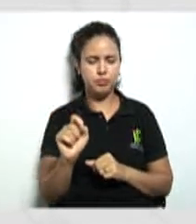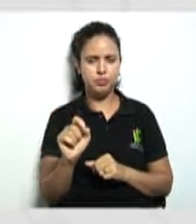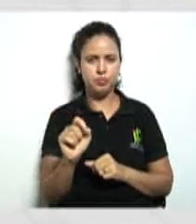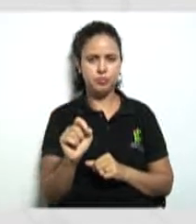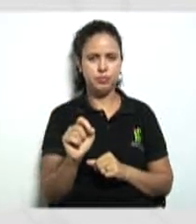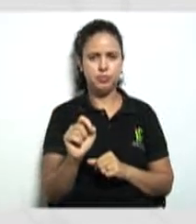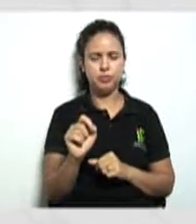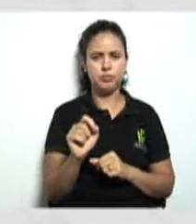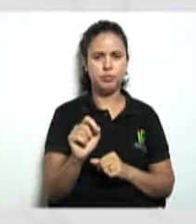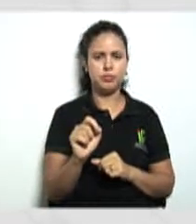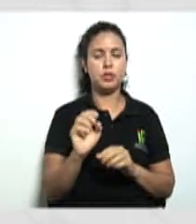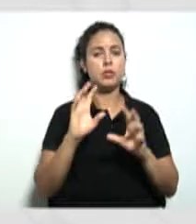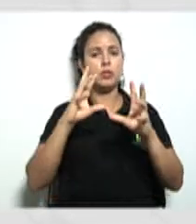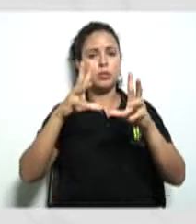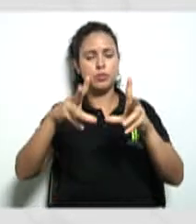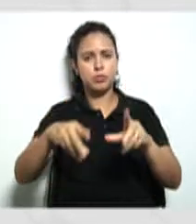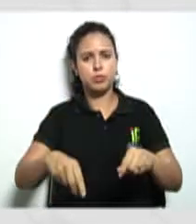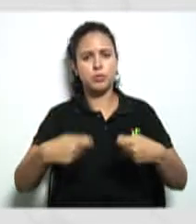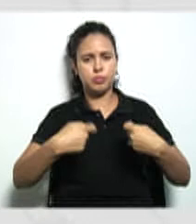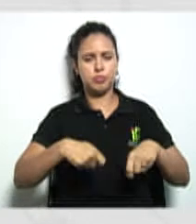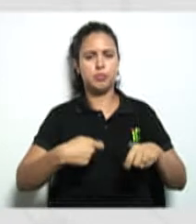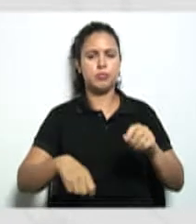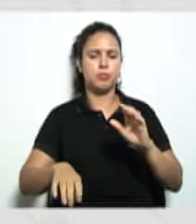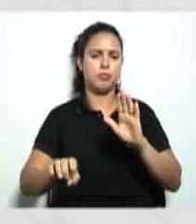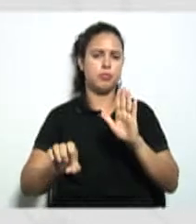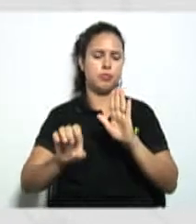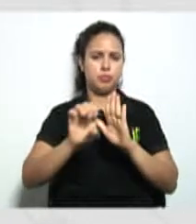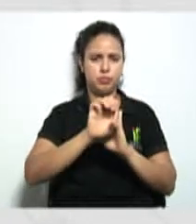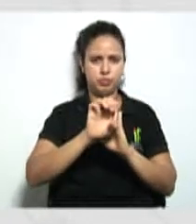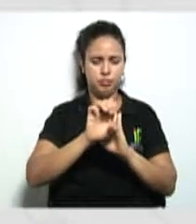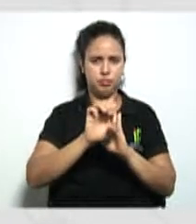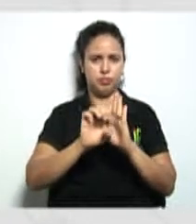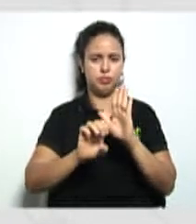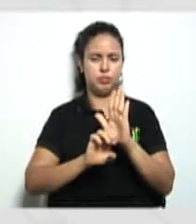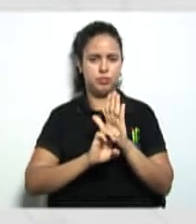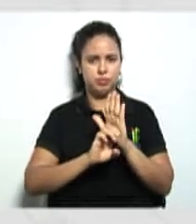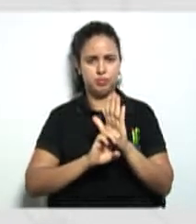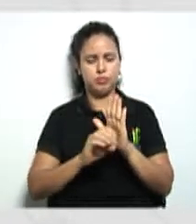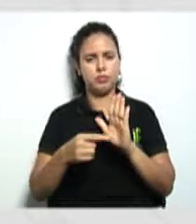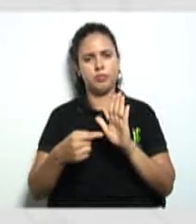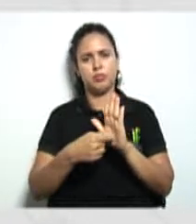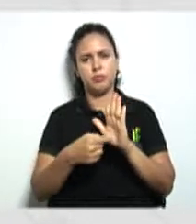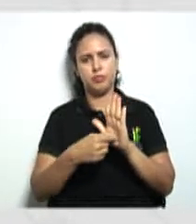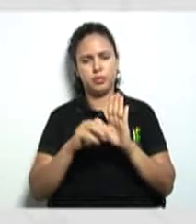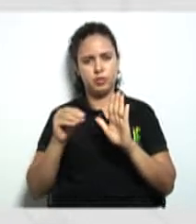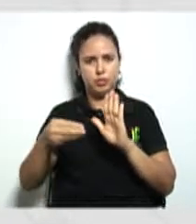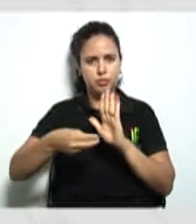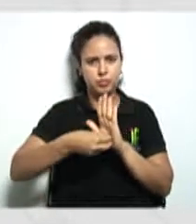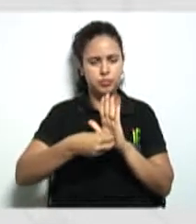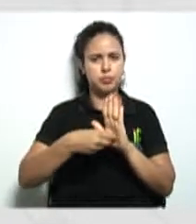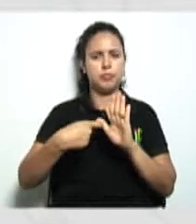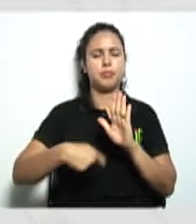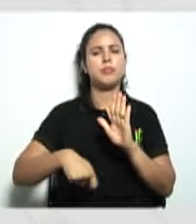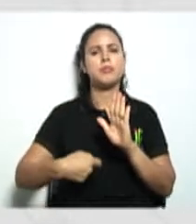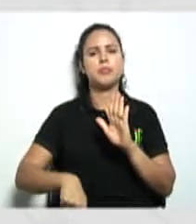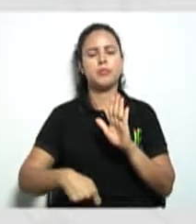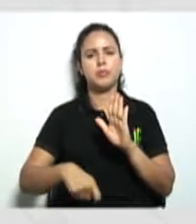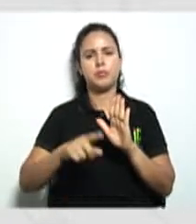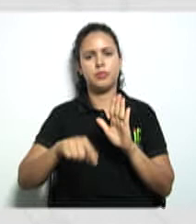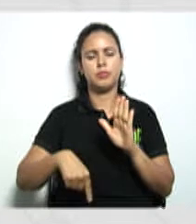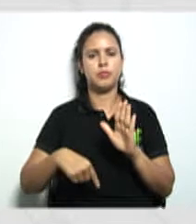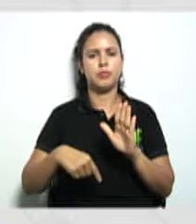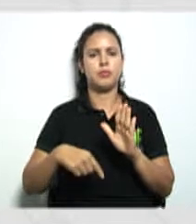isso tudo tem que estar descrito aonde dentro do estatuto aqui que é o que o